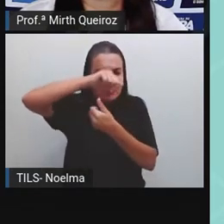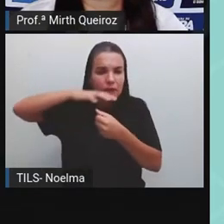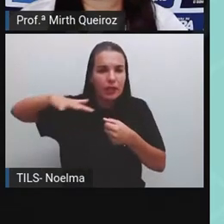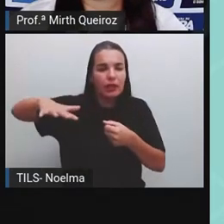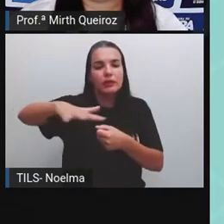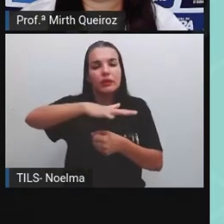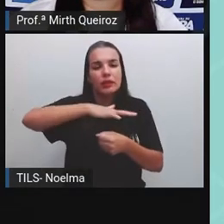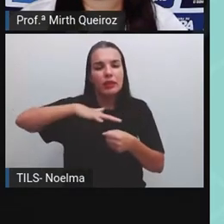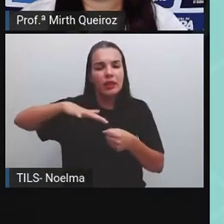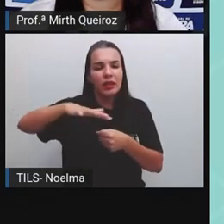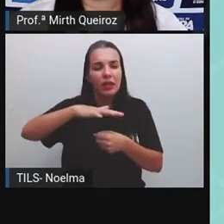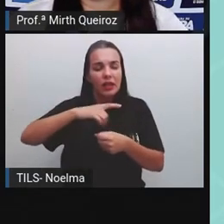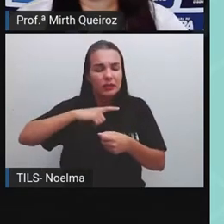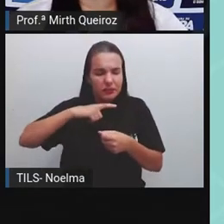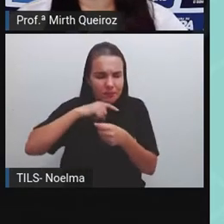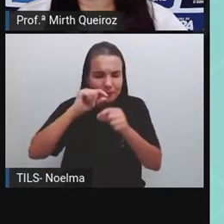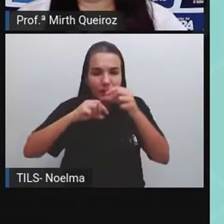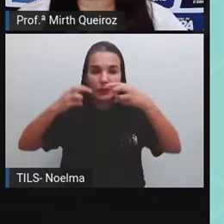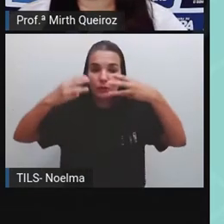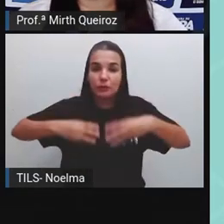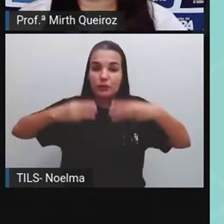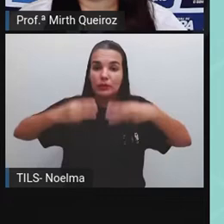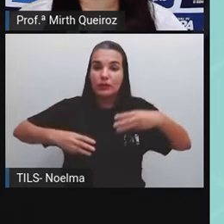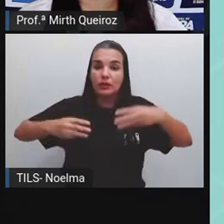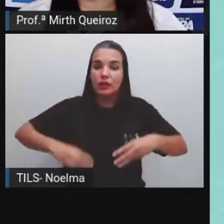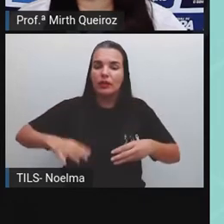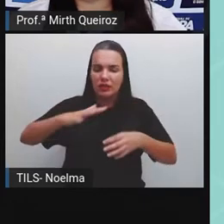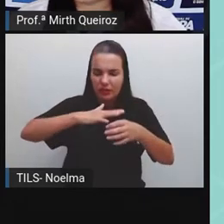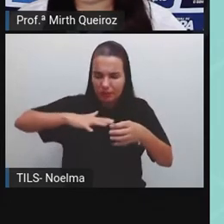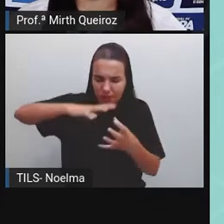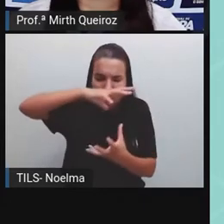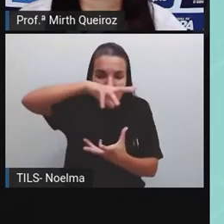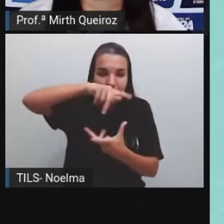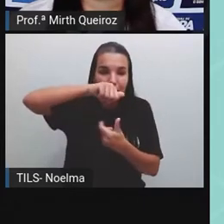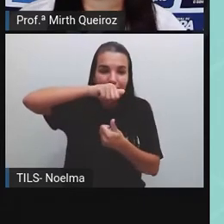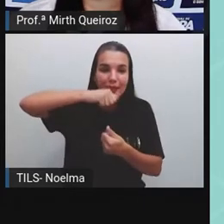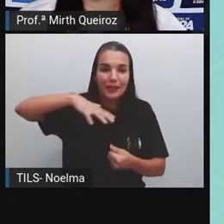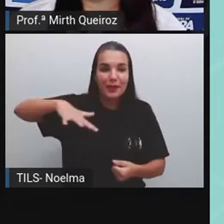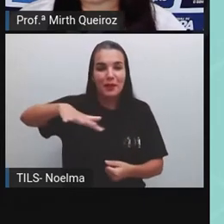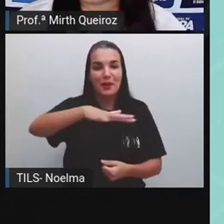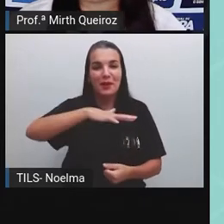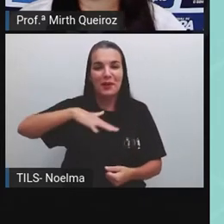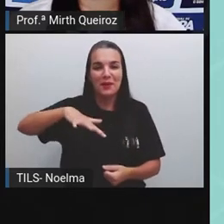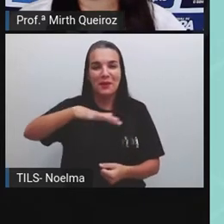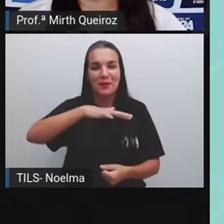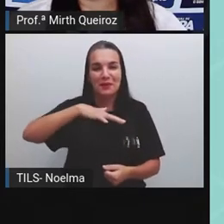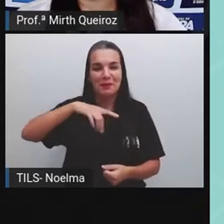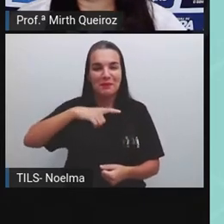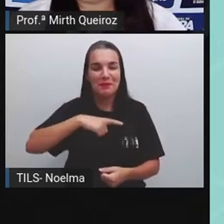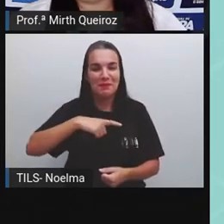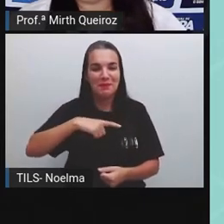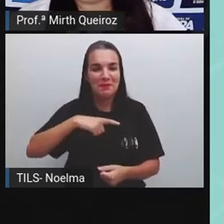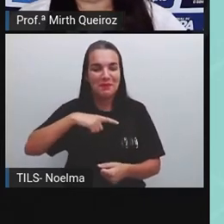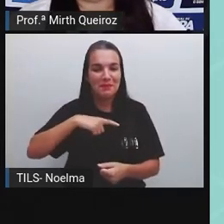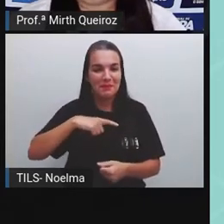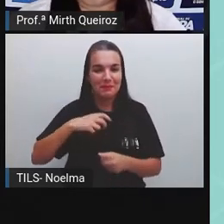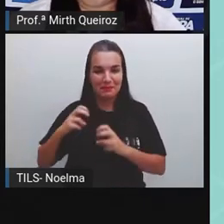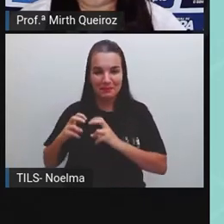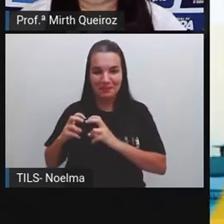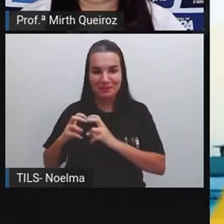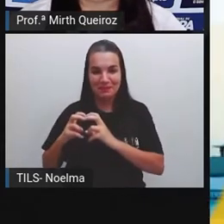de transporte como originários de portos, aeroportos, terminais rodoviários e ferroviários.